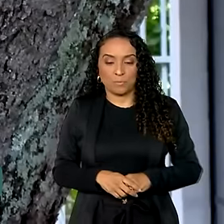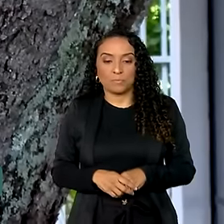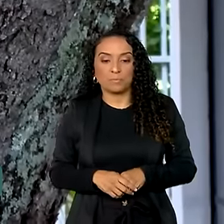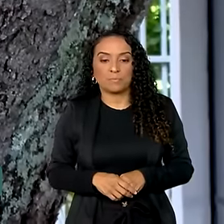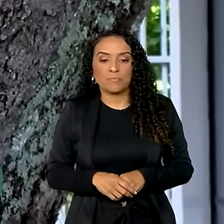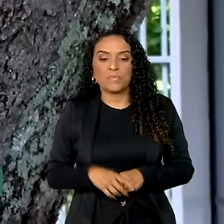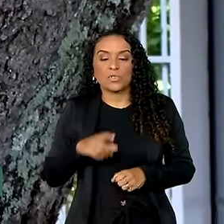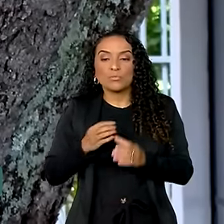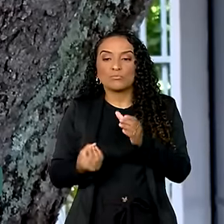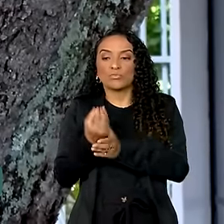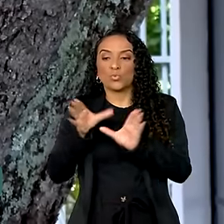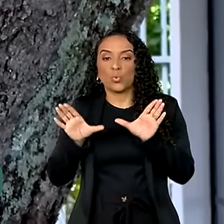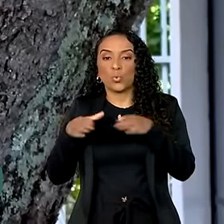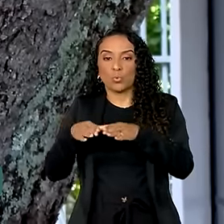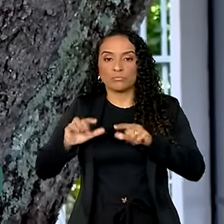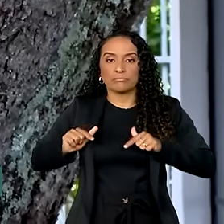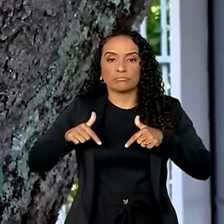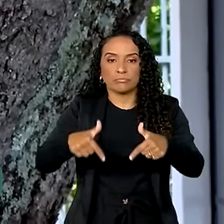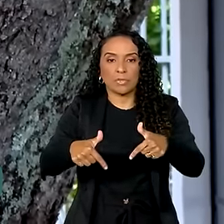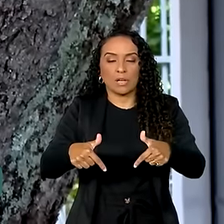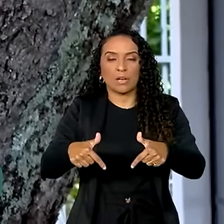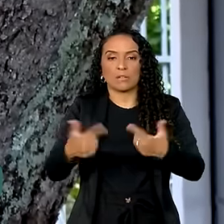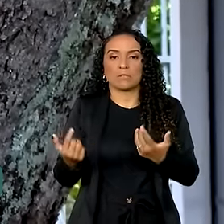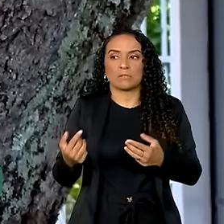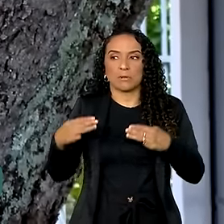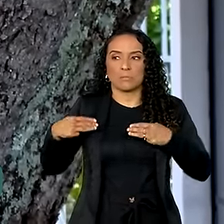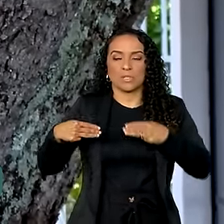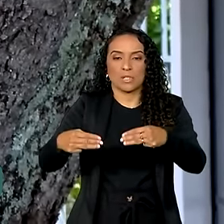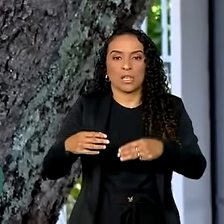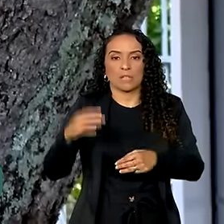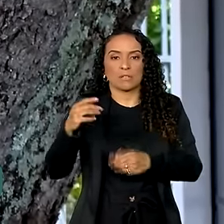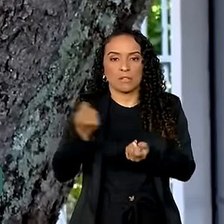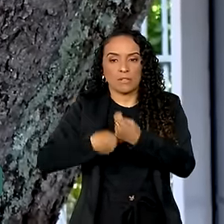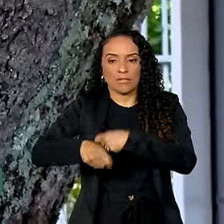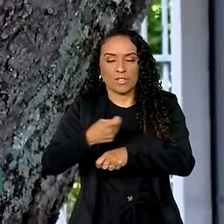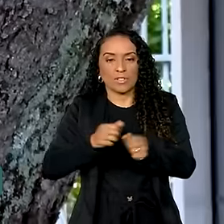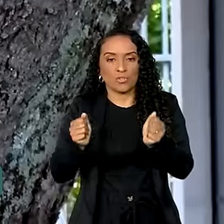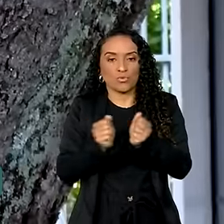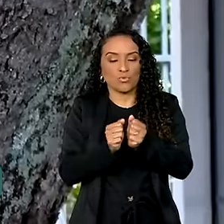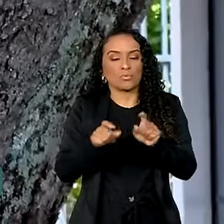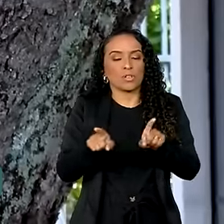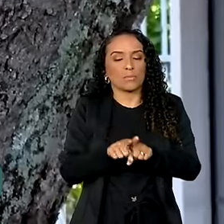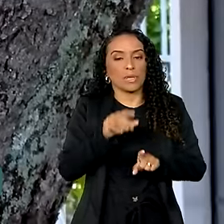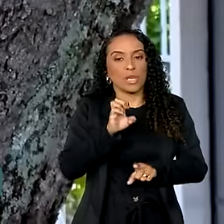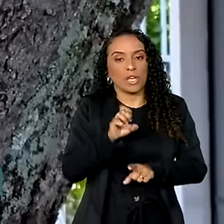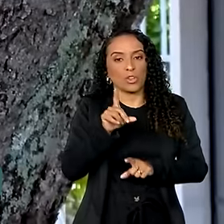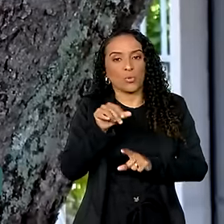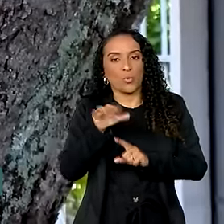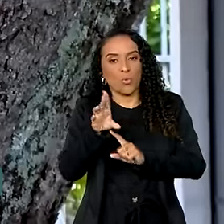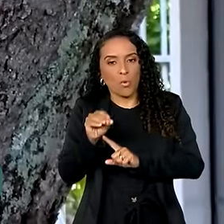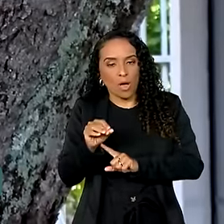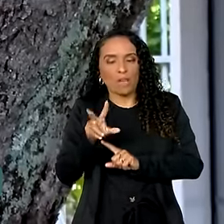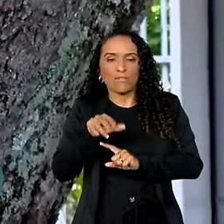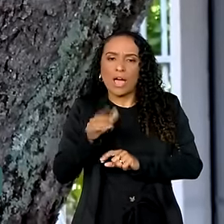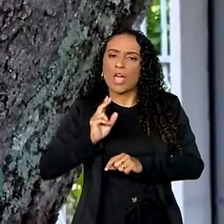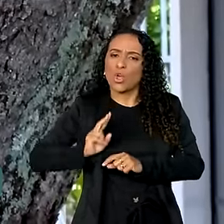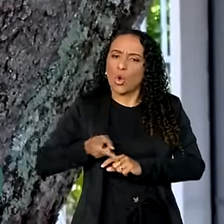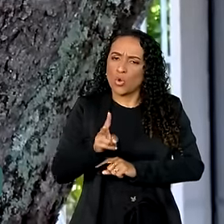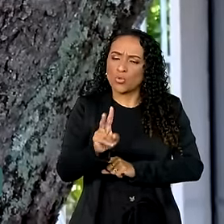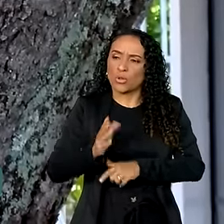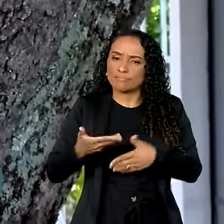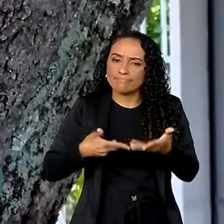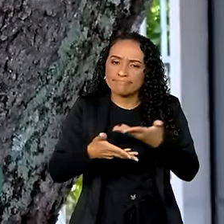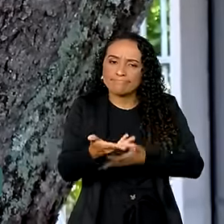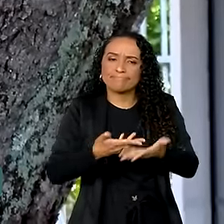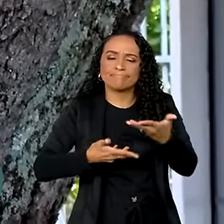montamos um grupo de trabalho, o Ministério da Fazenda, SRI, com o relator Eduardo Braga, que vai continuar tratando de